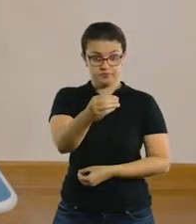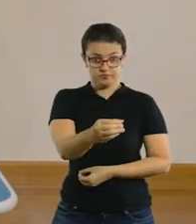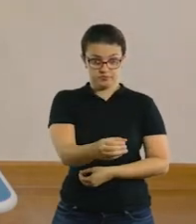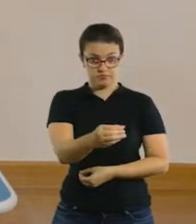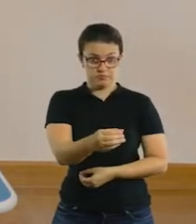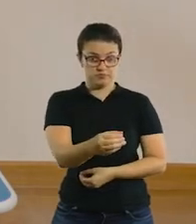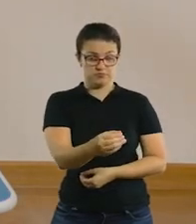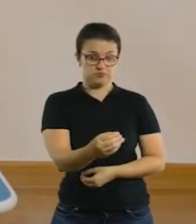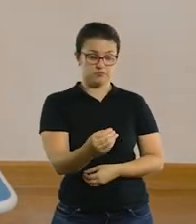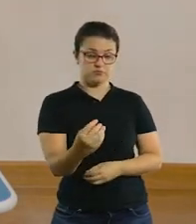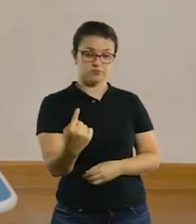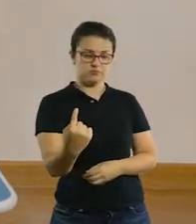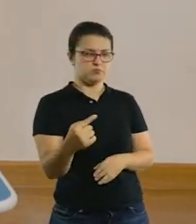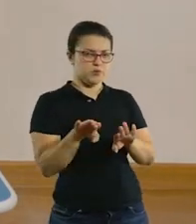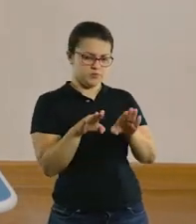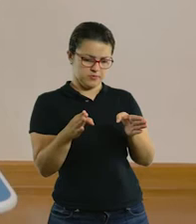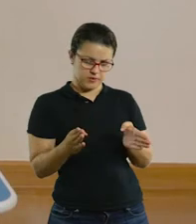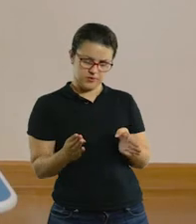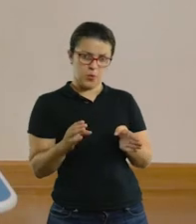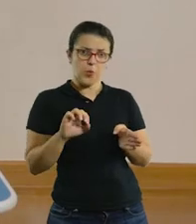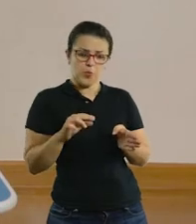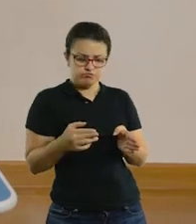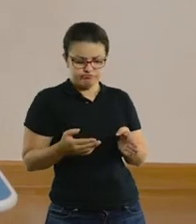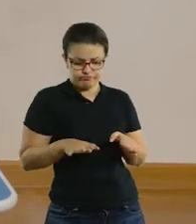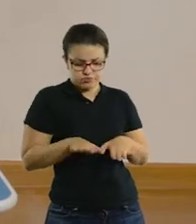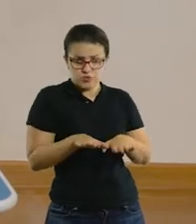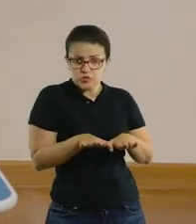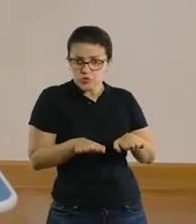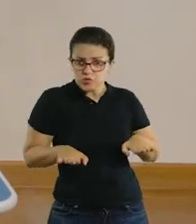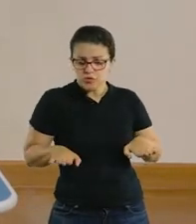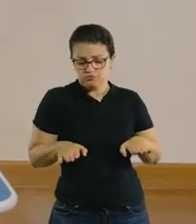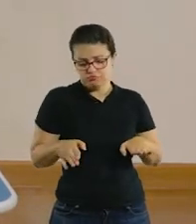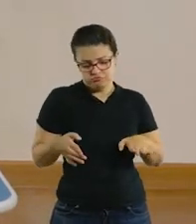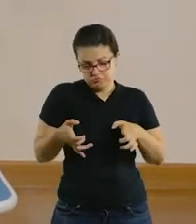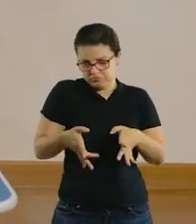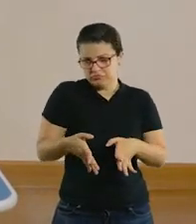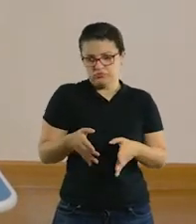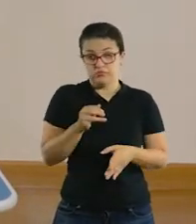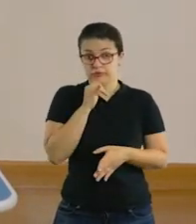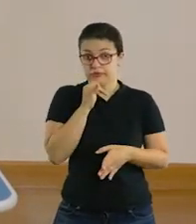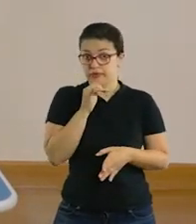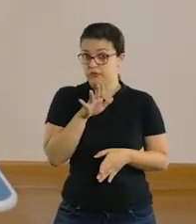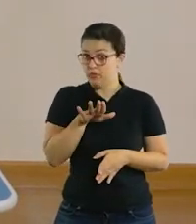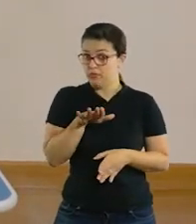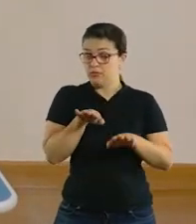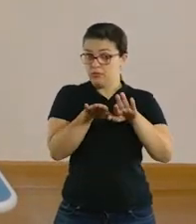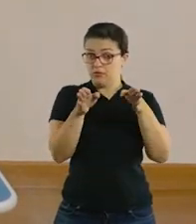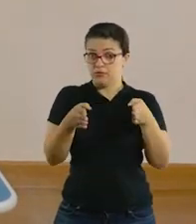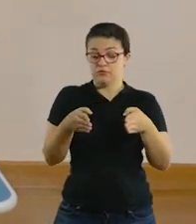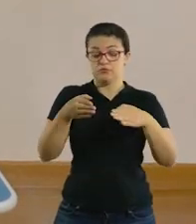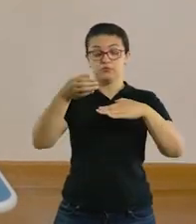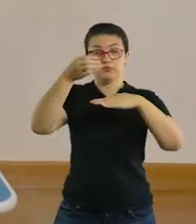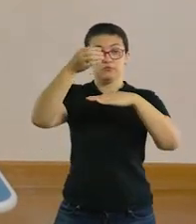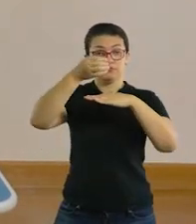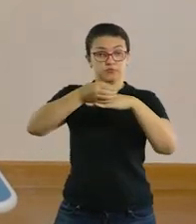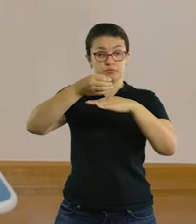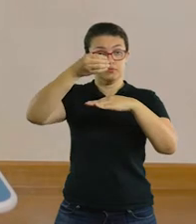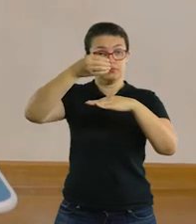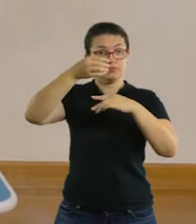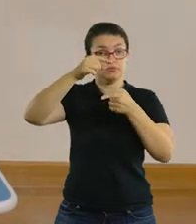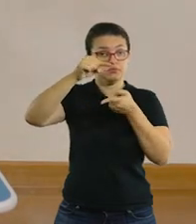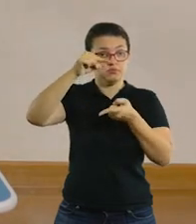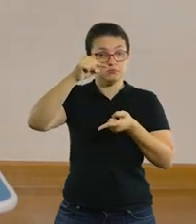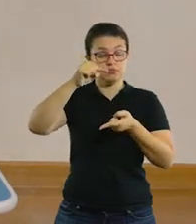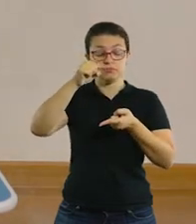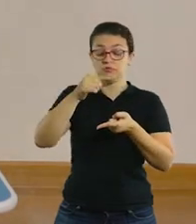deixa na frente dela, pode ser em cima da mesa ou no chão. Vamos usar para esse exemplo a mesa, ok? E você vai citar